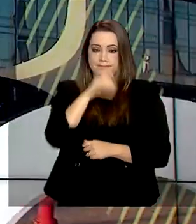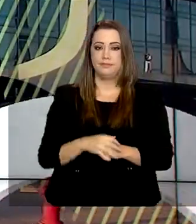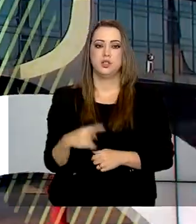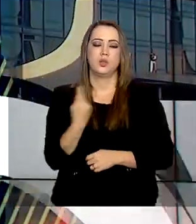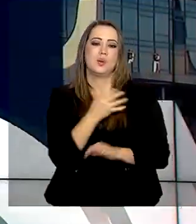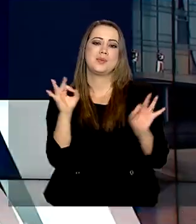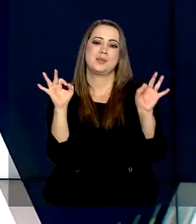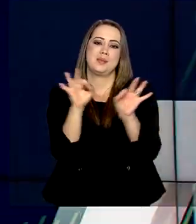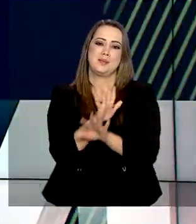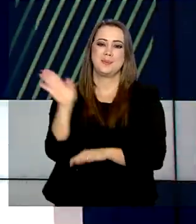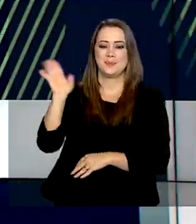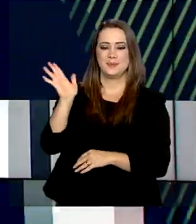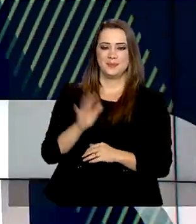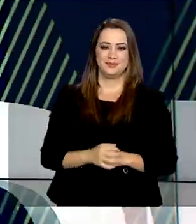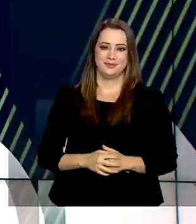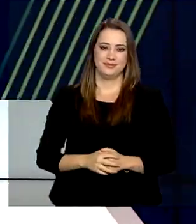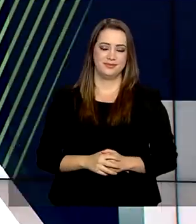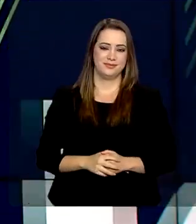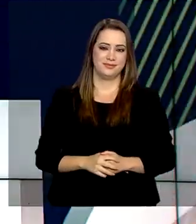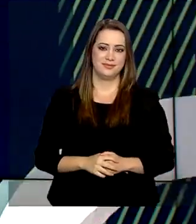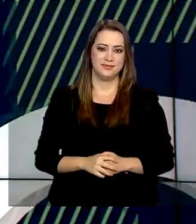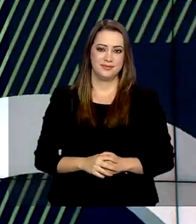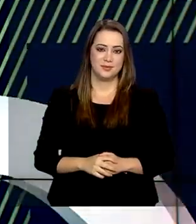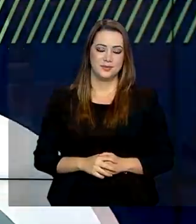governo agora fica por aqui. Até a próxima edição.